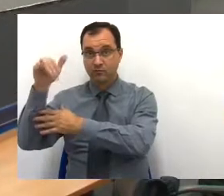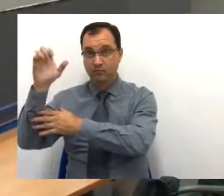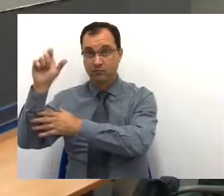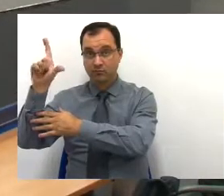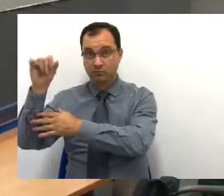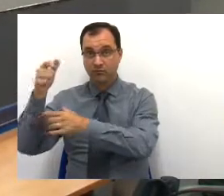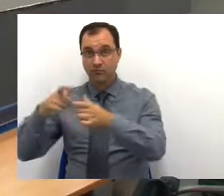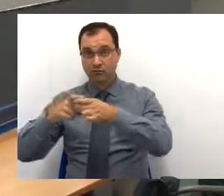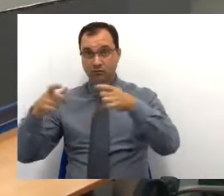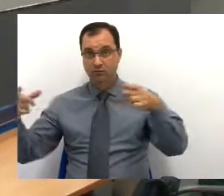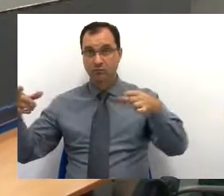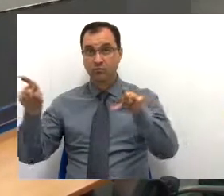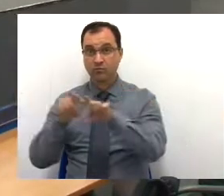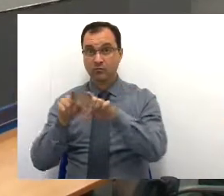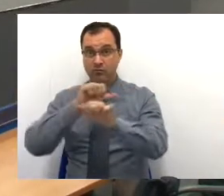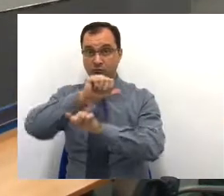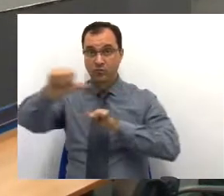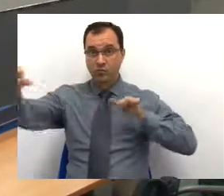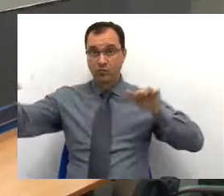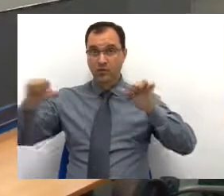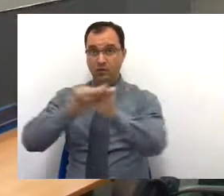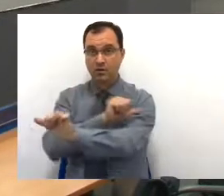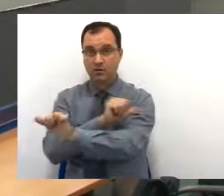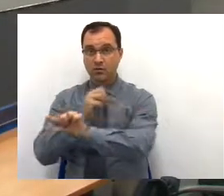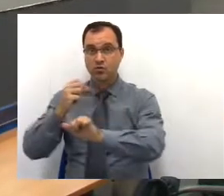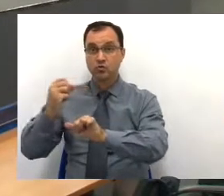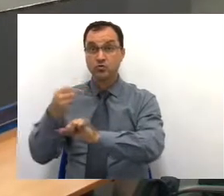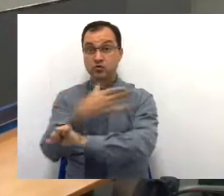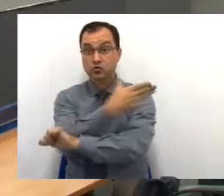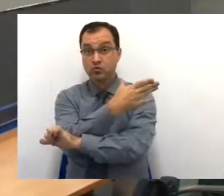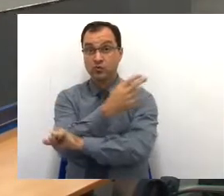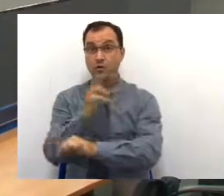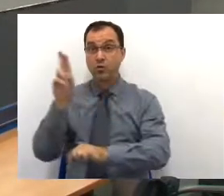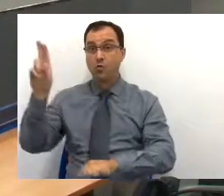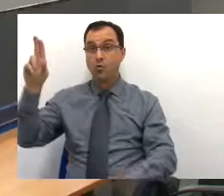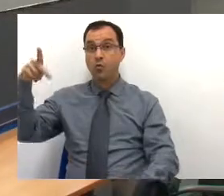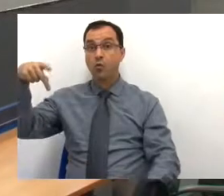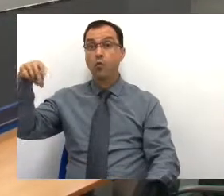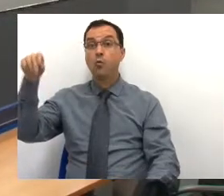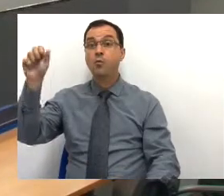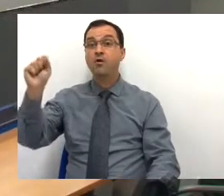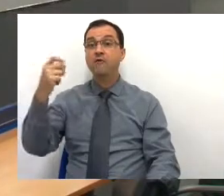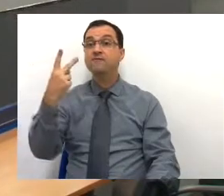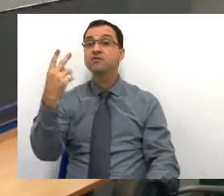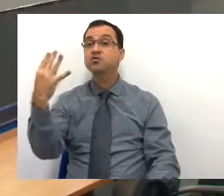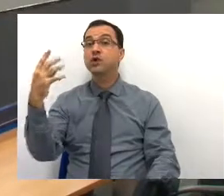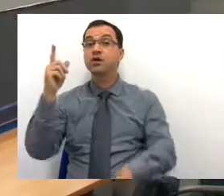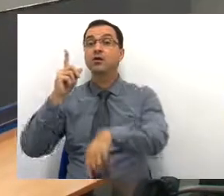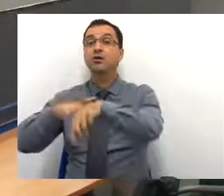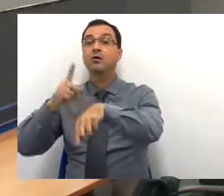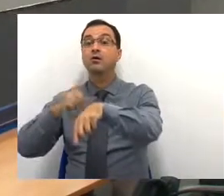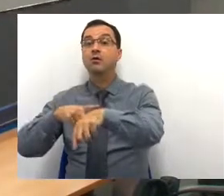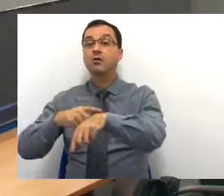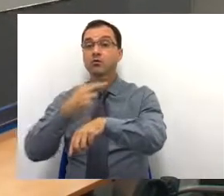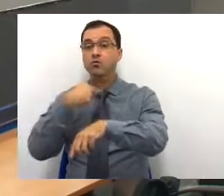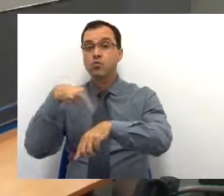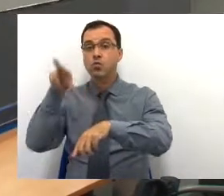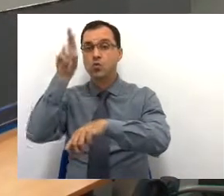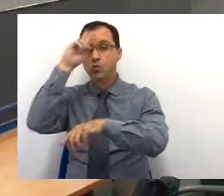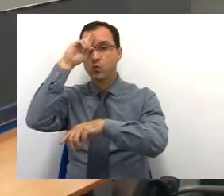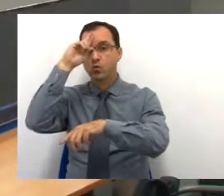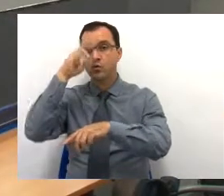e transformada em quê? Numa UPA 24 horas. Devido ao crescimento